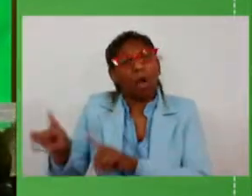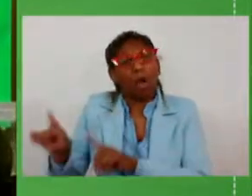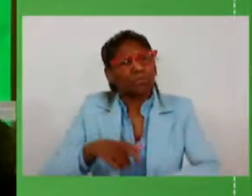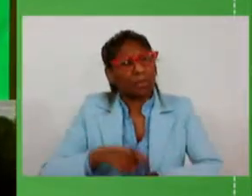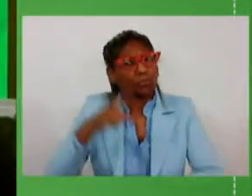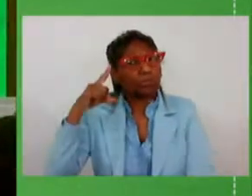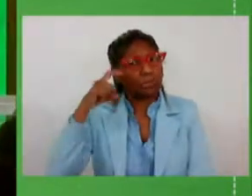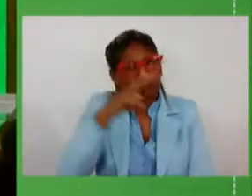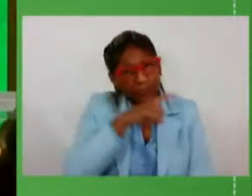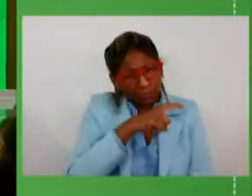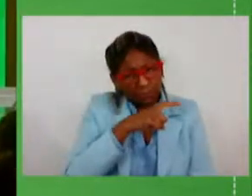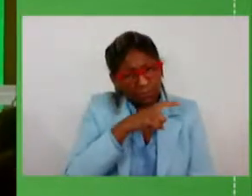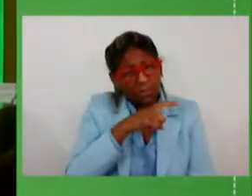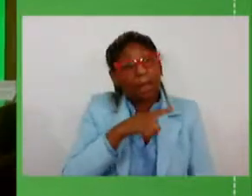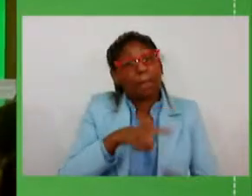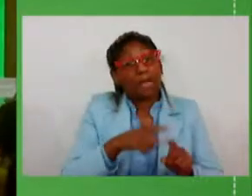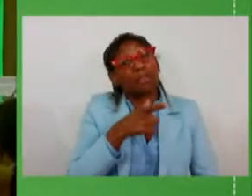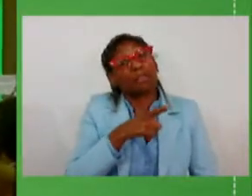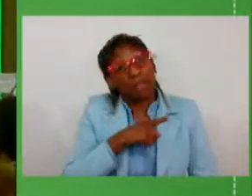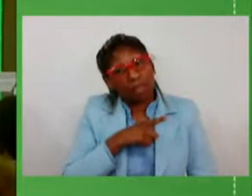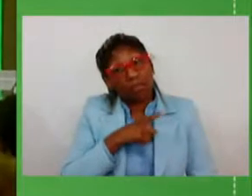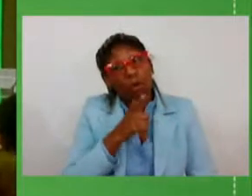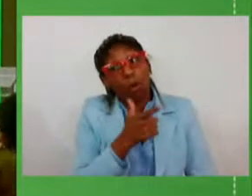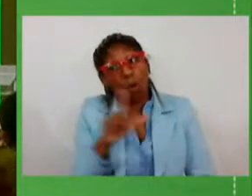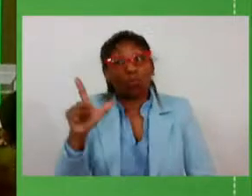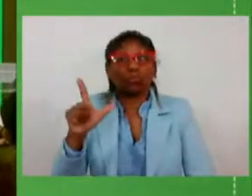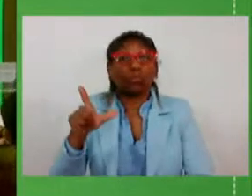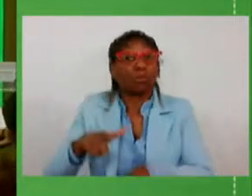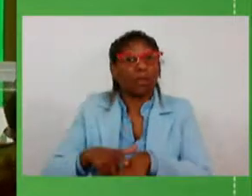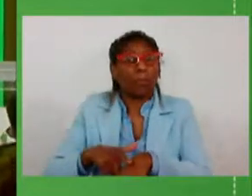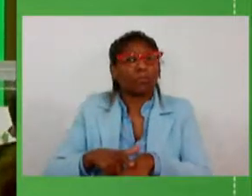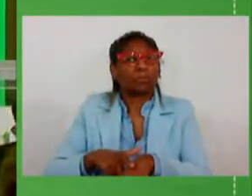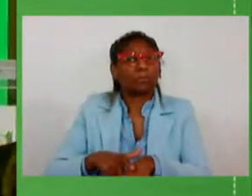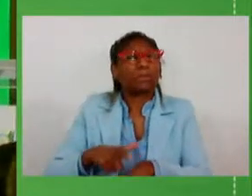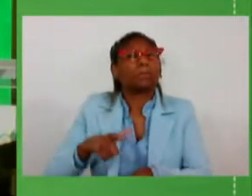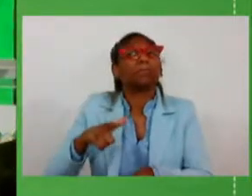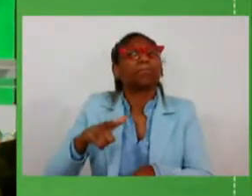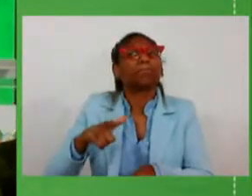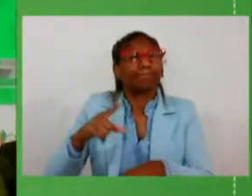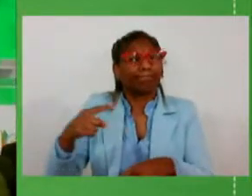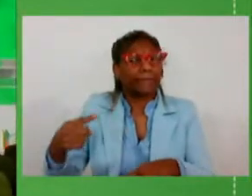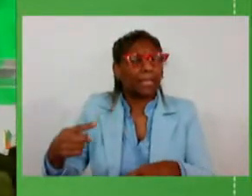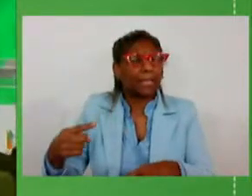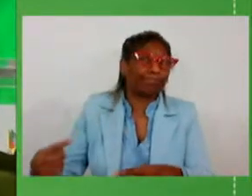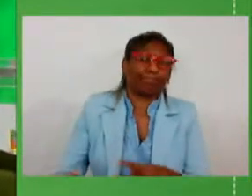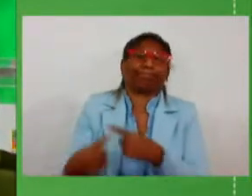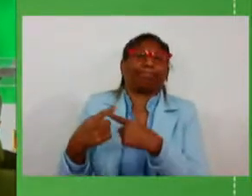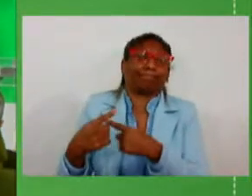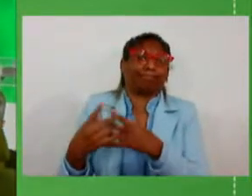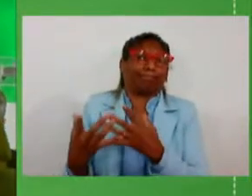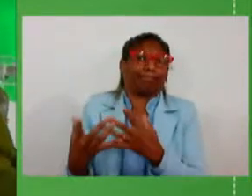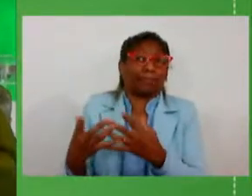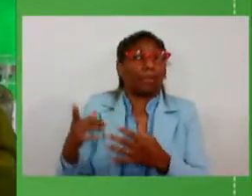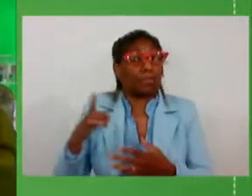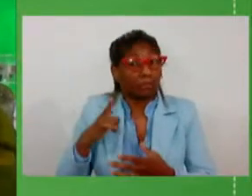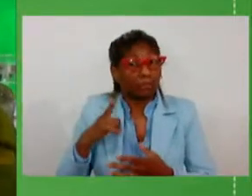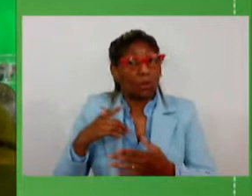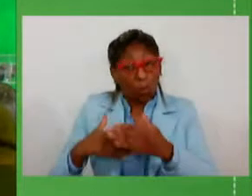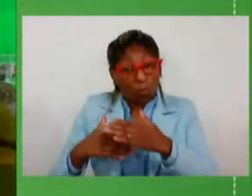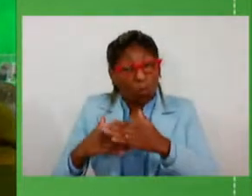compreensão da oposição inclusive com diálogo com a oposição nós também construímos algumas soluções